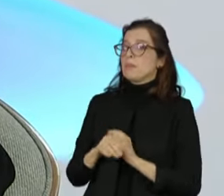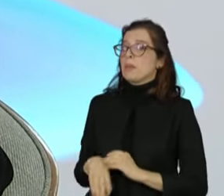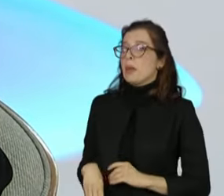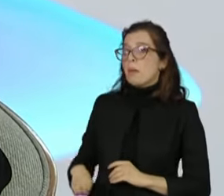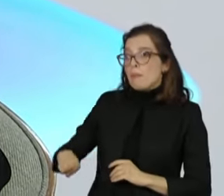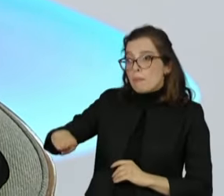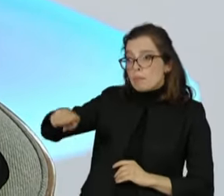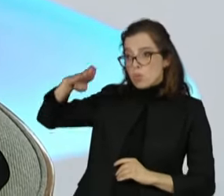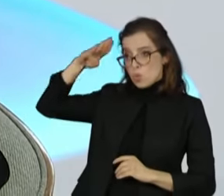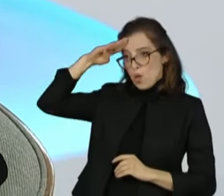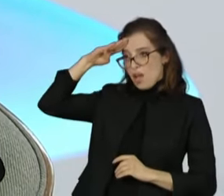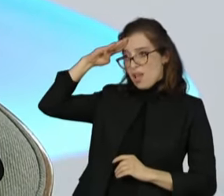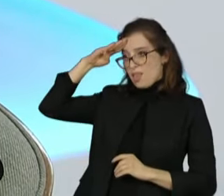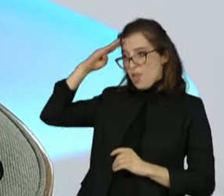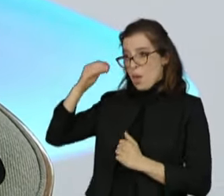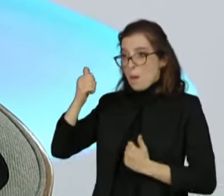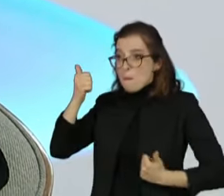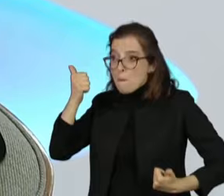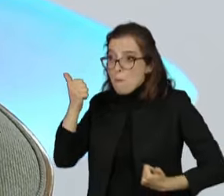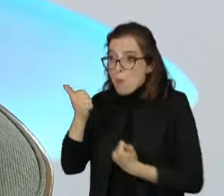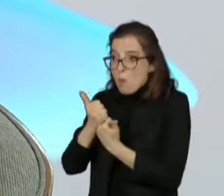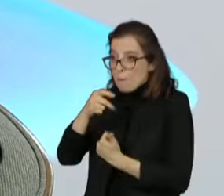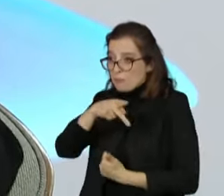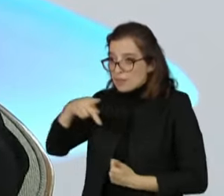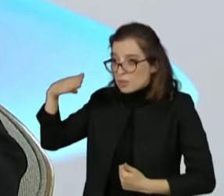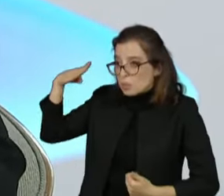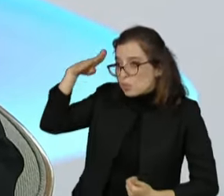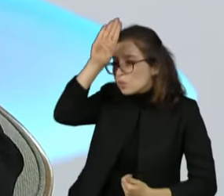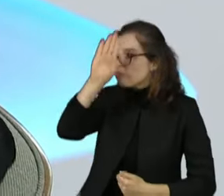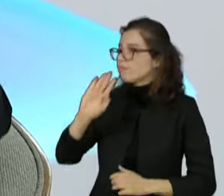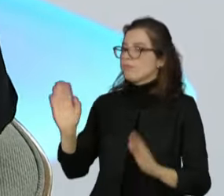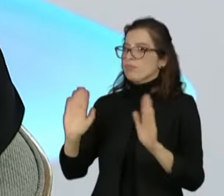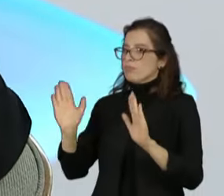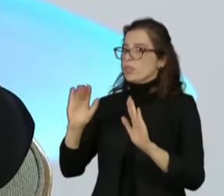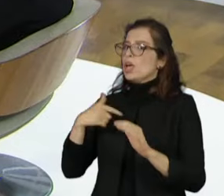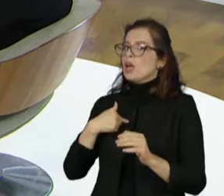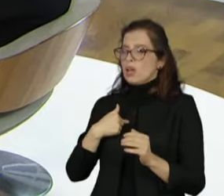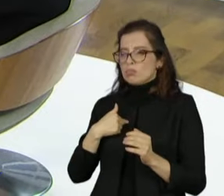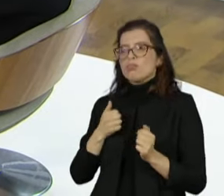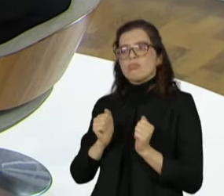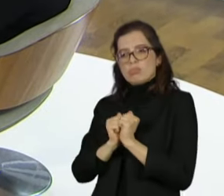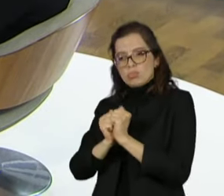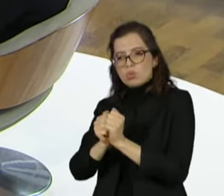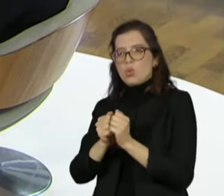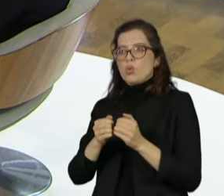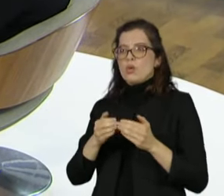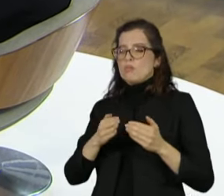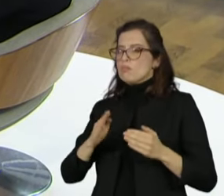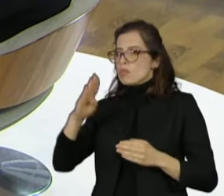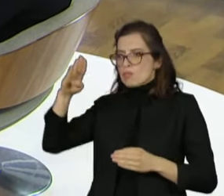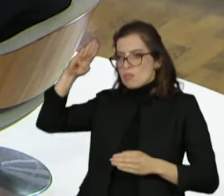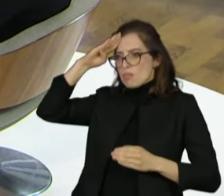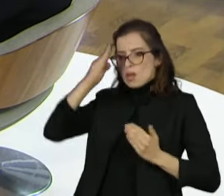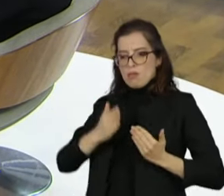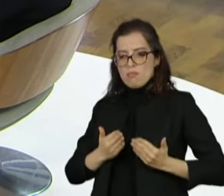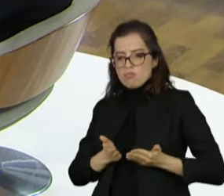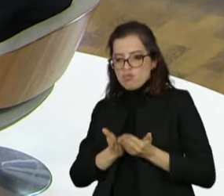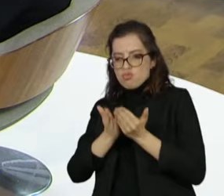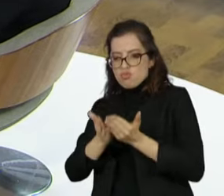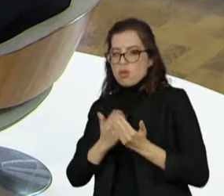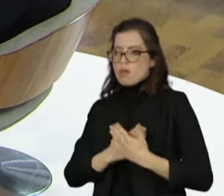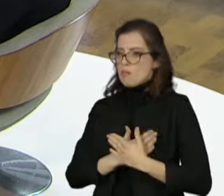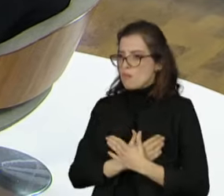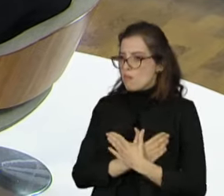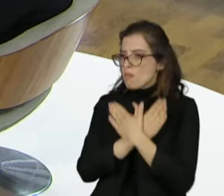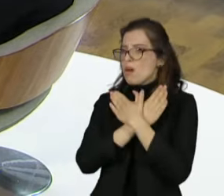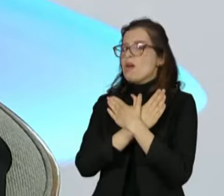convivo com o Exército, com a Marinha, com a Aeronáutica, tenho tudo no meu Estado. Como vice-governadora eu atuei junto ao combate ao crime